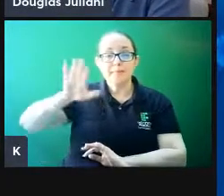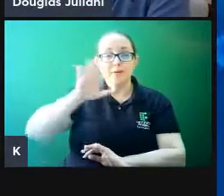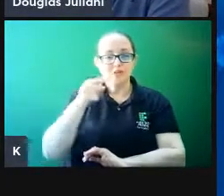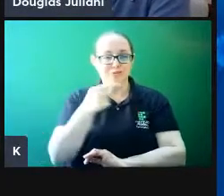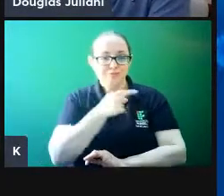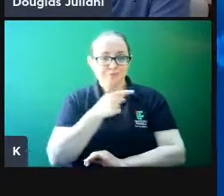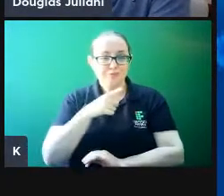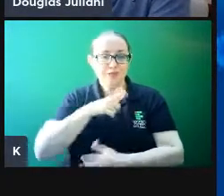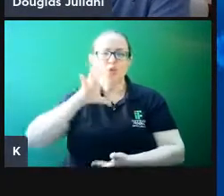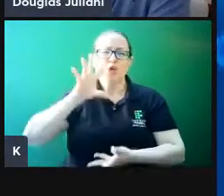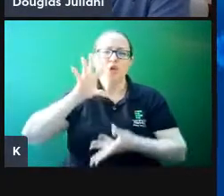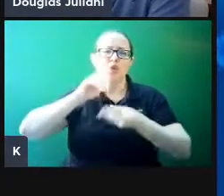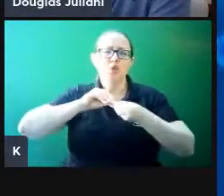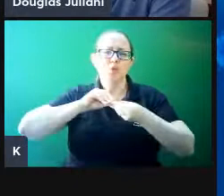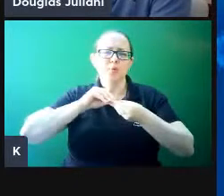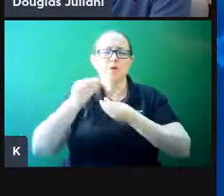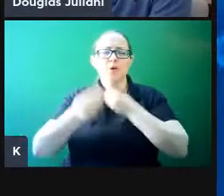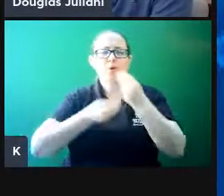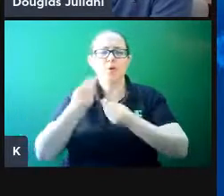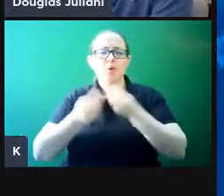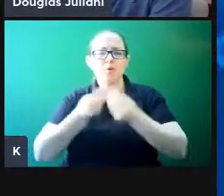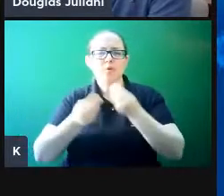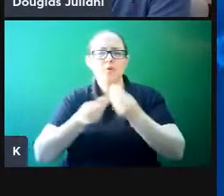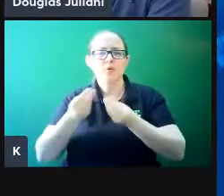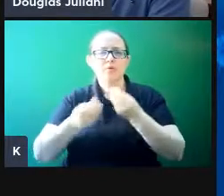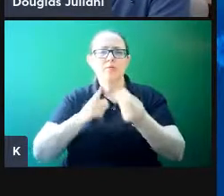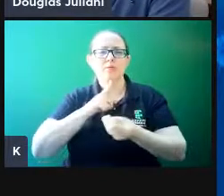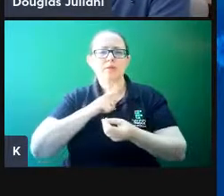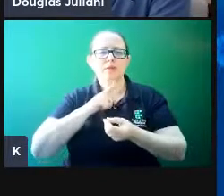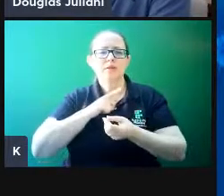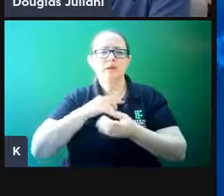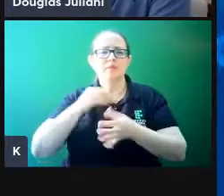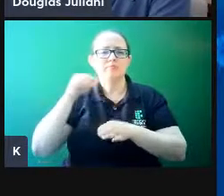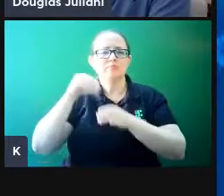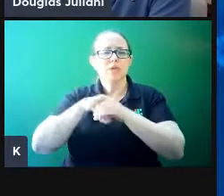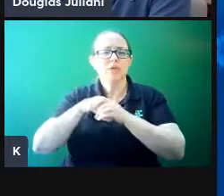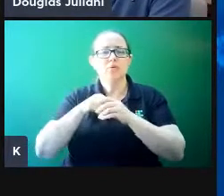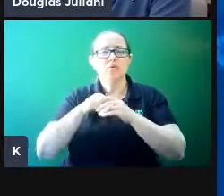um monte de determinantes que dentro das organizações